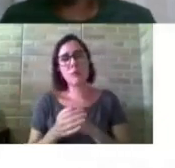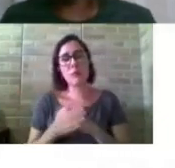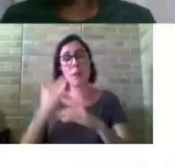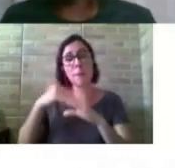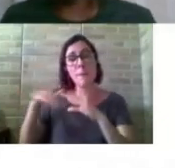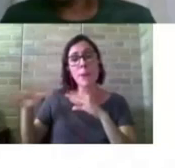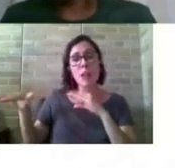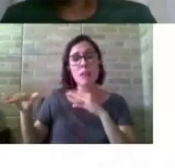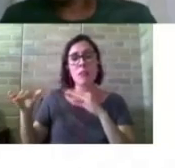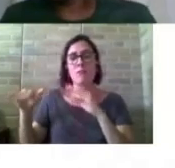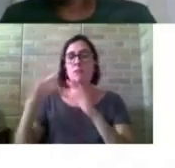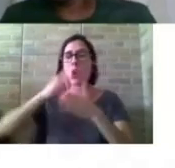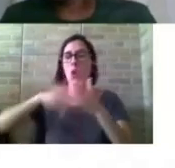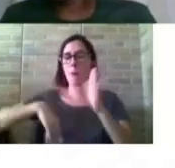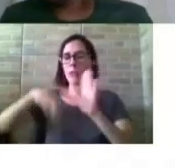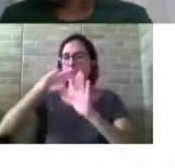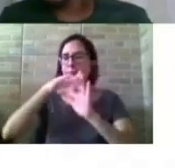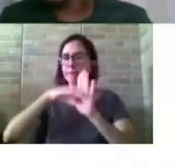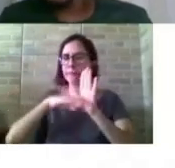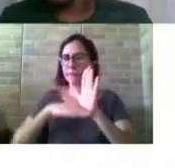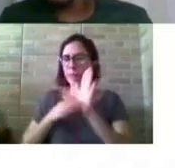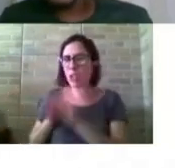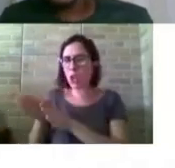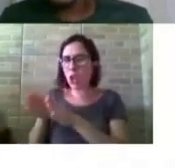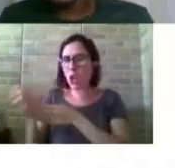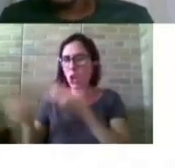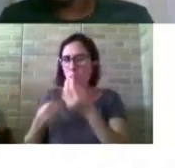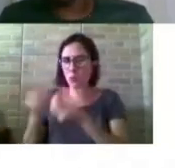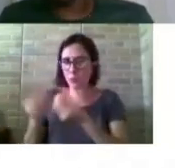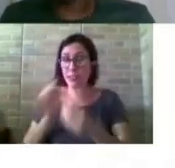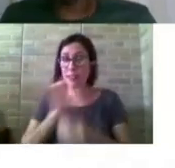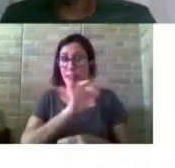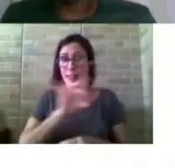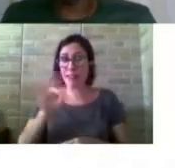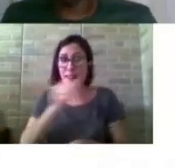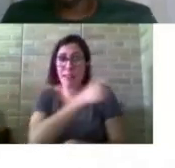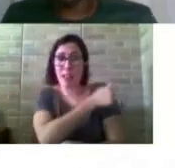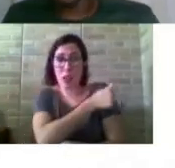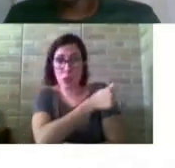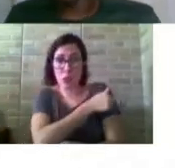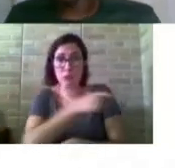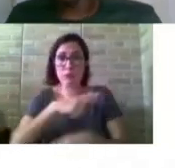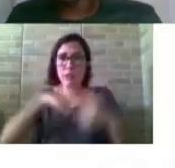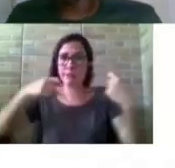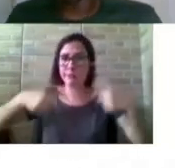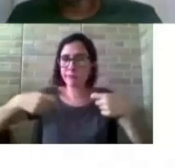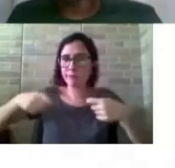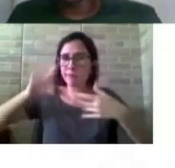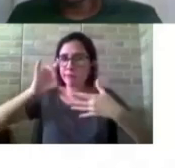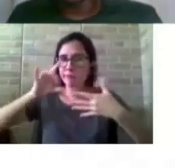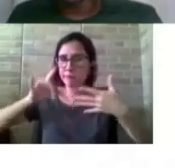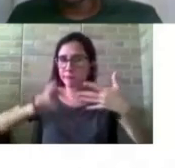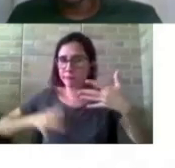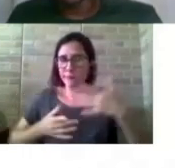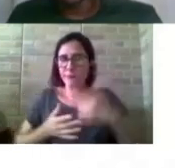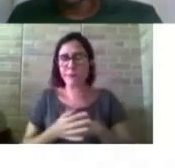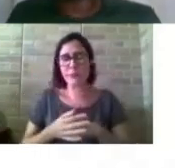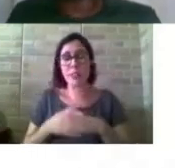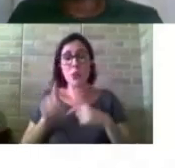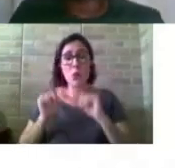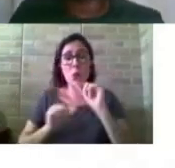seus direitos e das especificidades de cada aluno que são necessárias para o desenvolvimento de suas atividades acadêmicas,